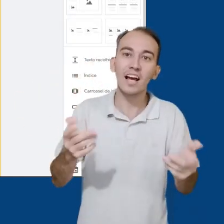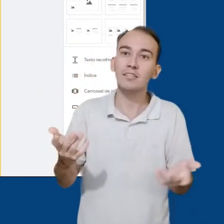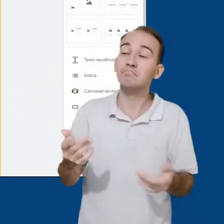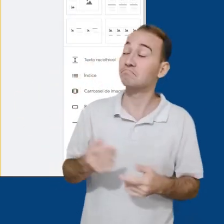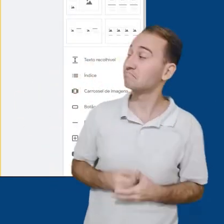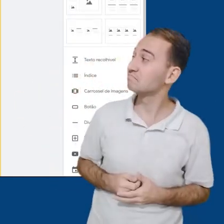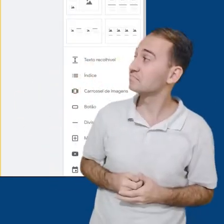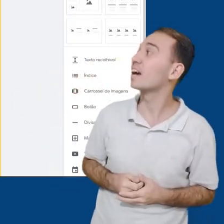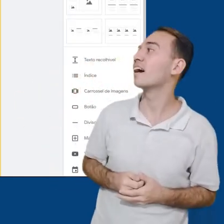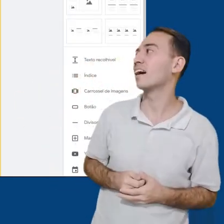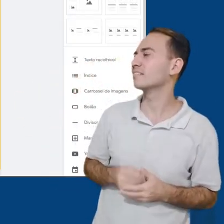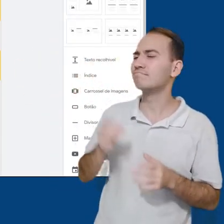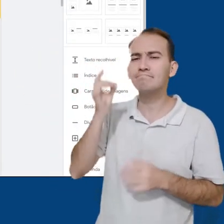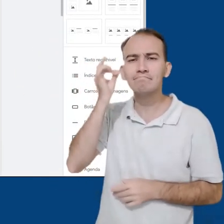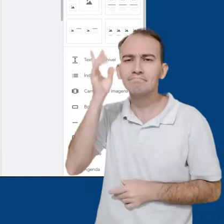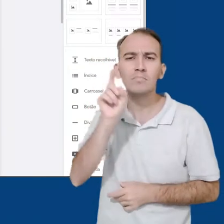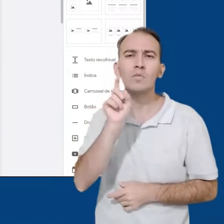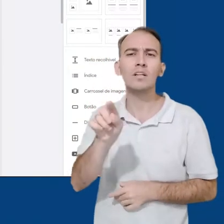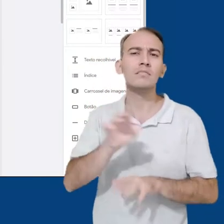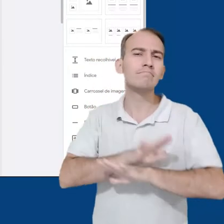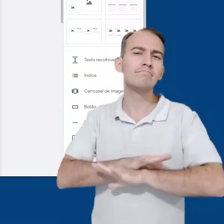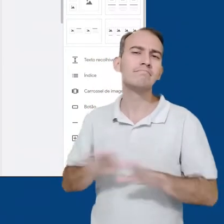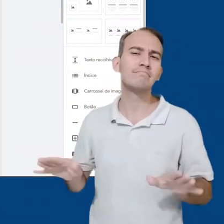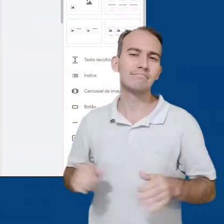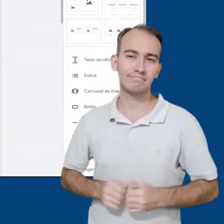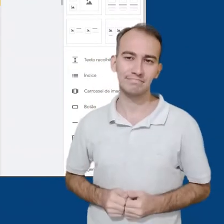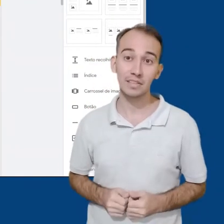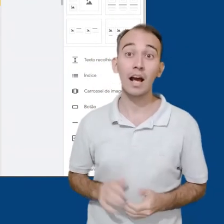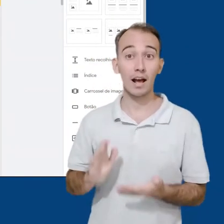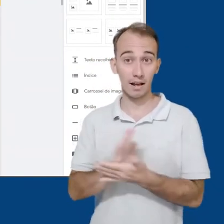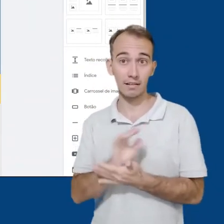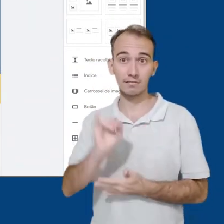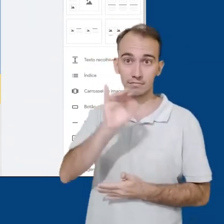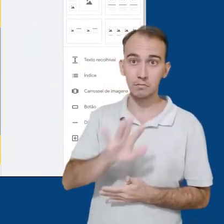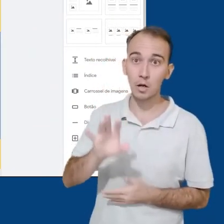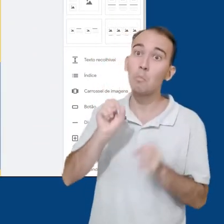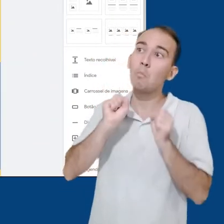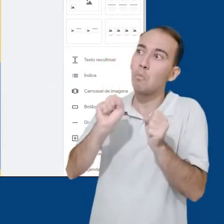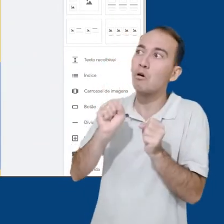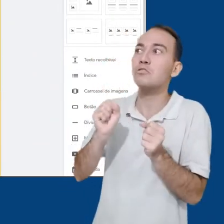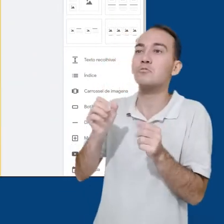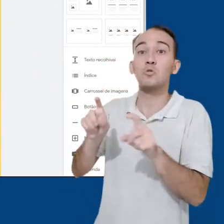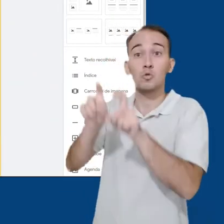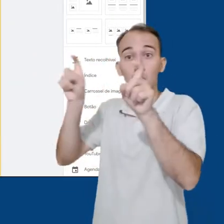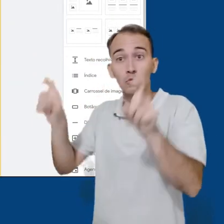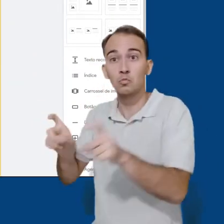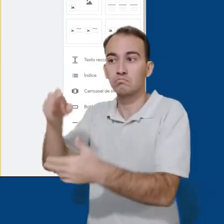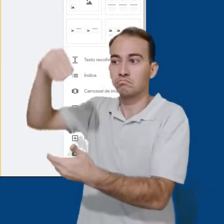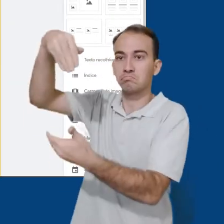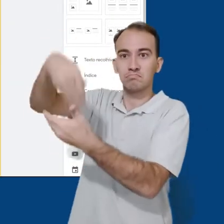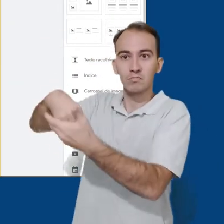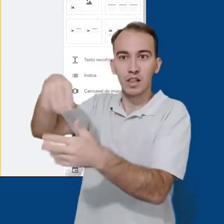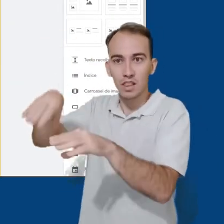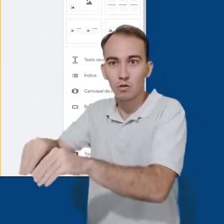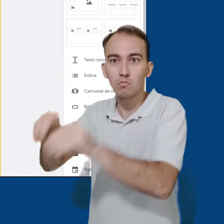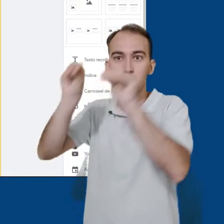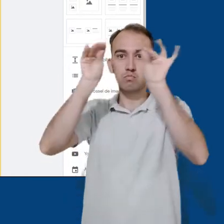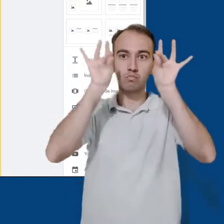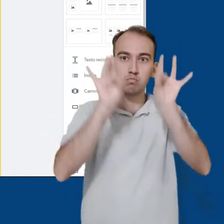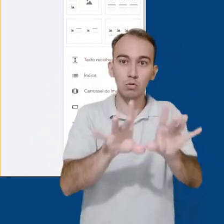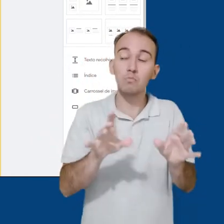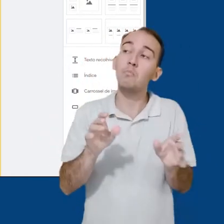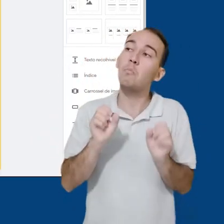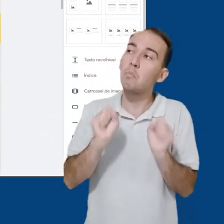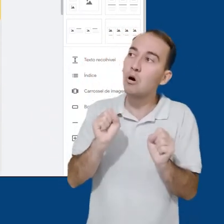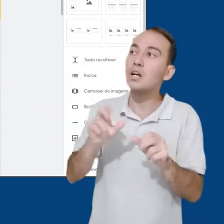desejável e ele será inserido na página. No caso de imagens, podemos enviar diretamente no nosso computador através de fazer o upload